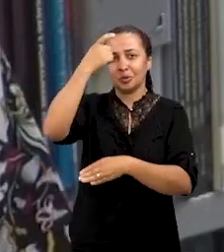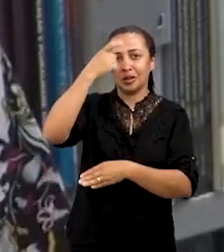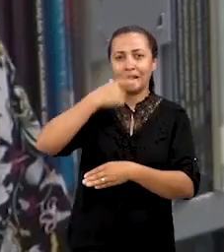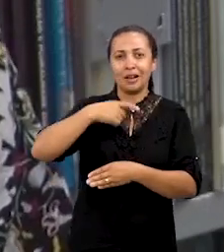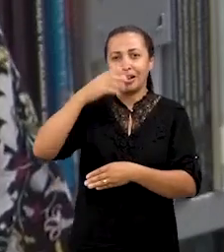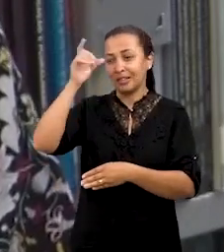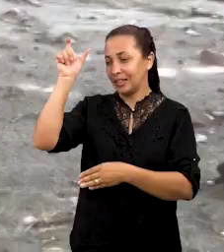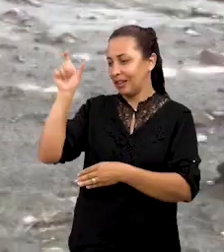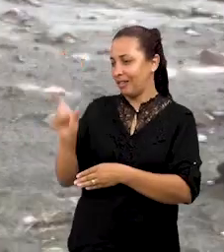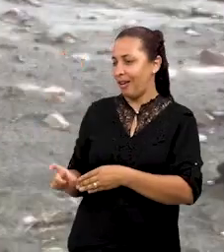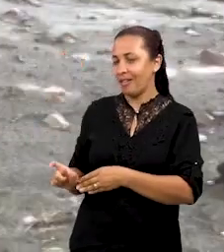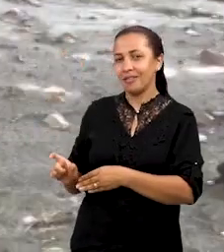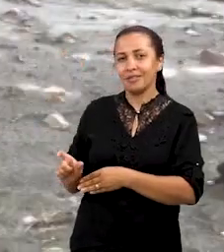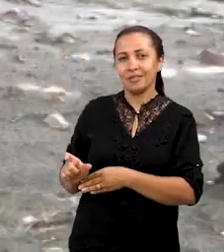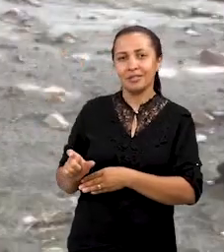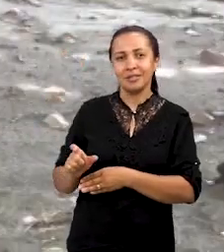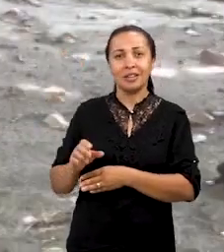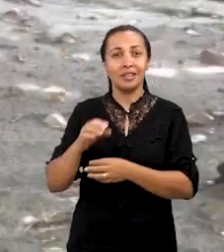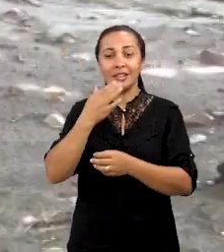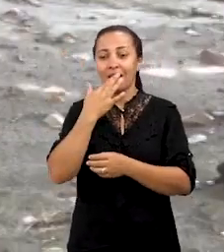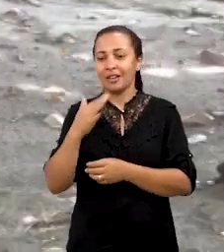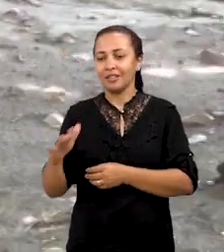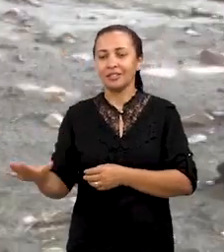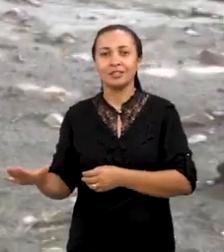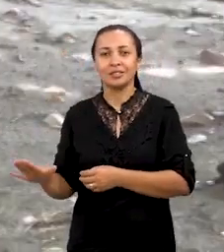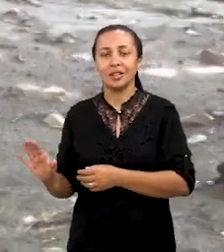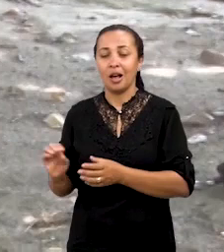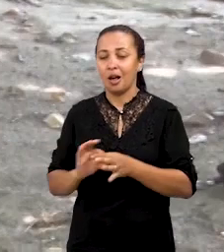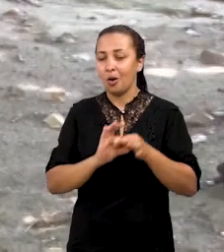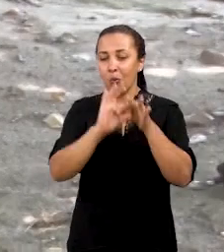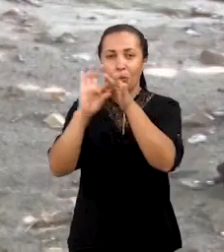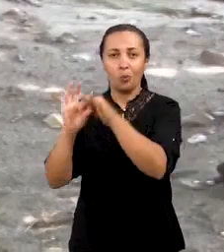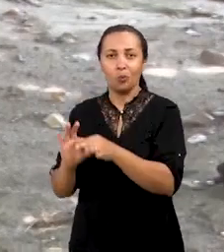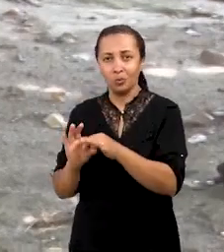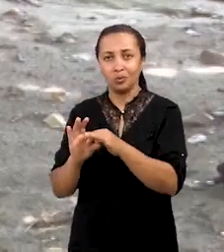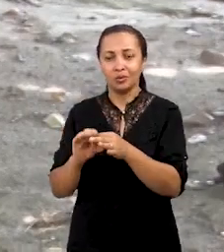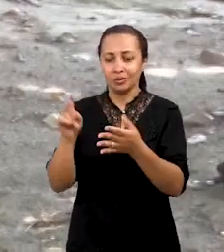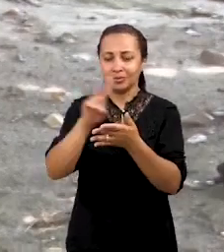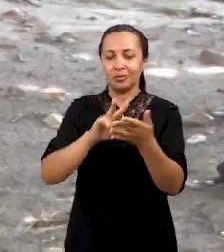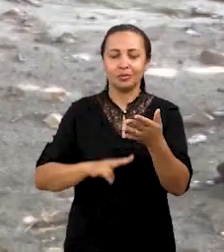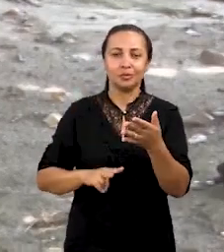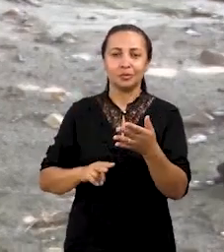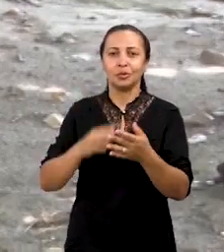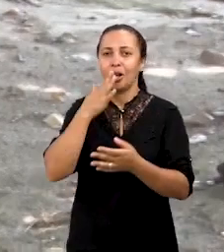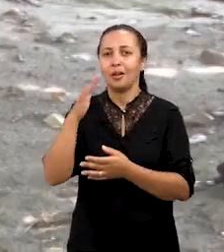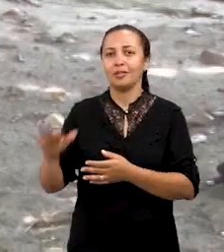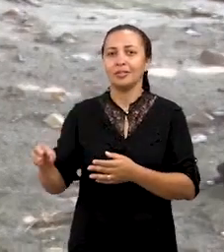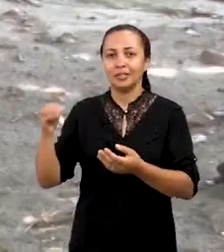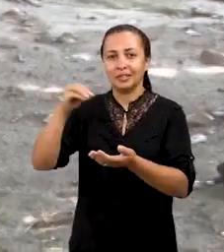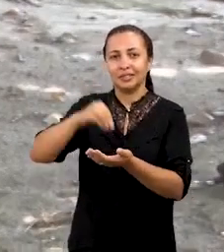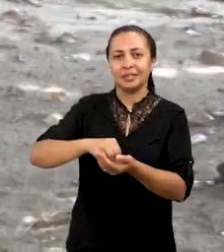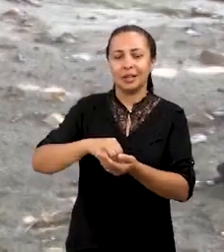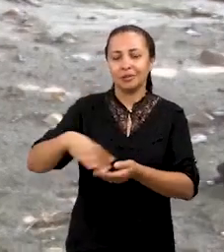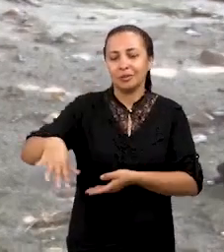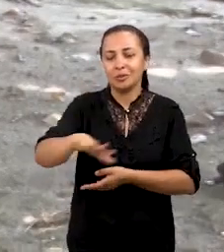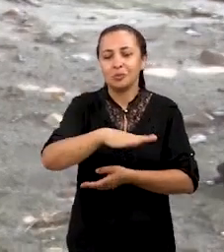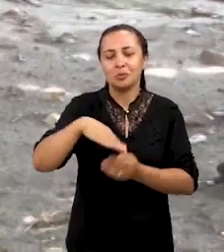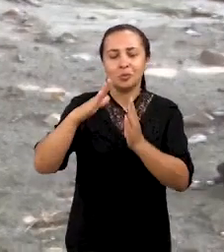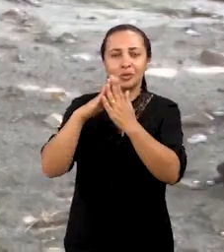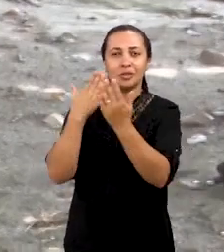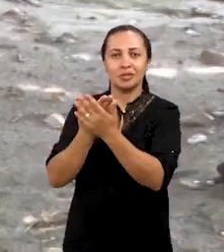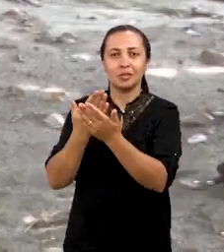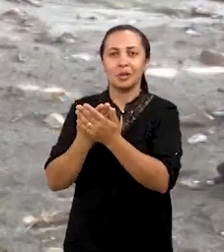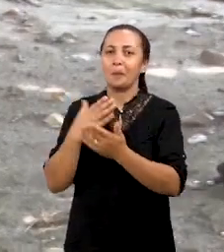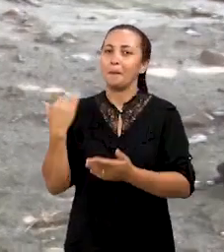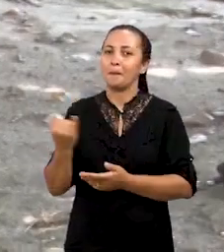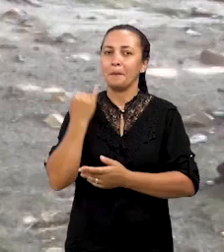-racial das crianças. E fazer a junção da literatura infantil e das questões étnico-raciais dentro do espaço escolar é de